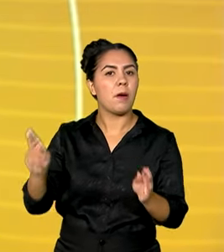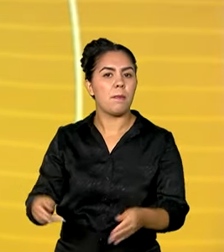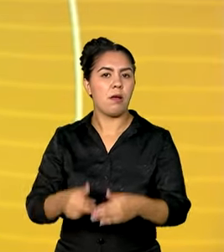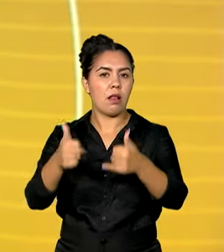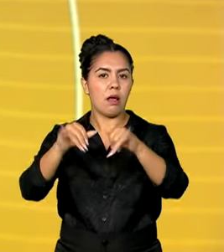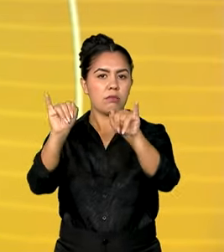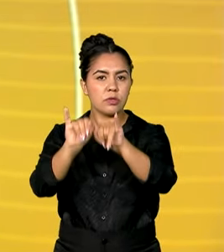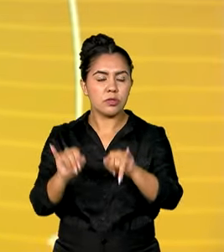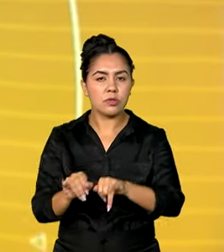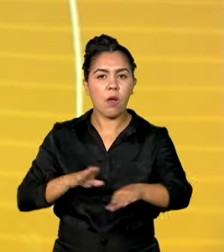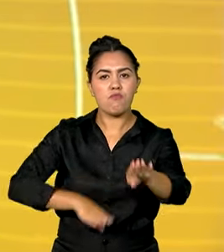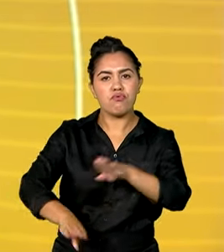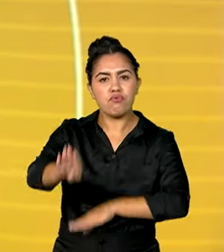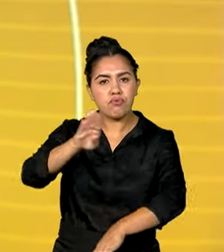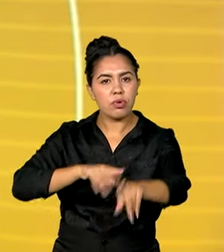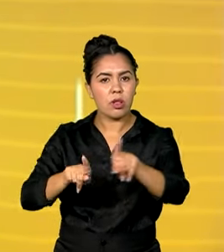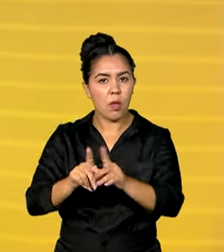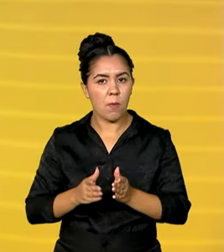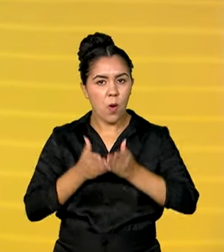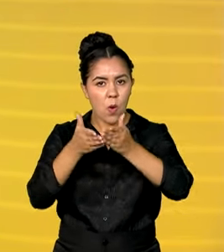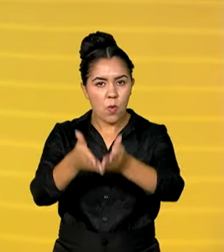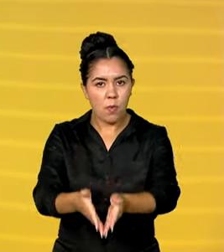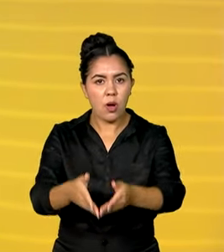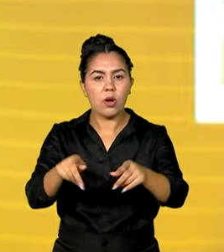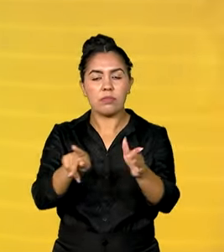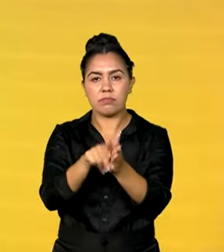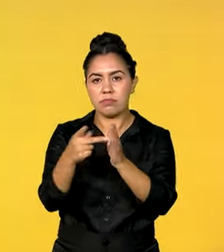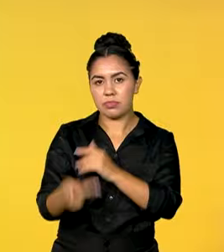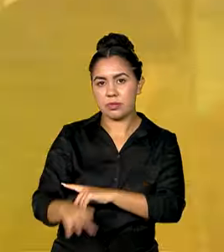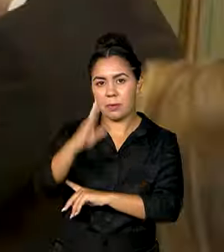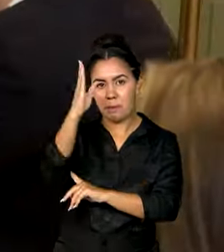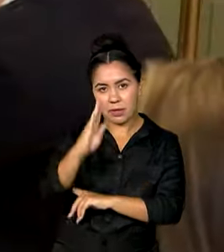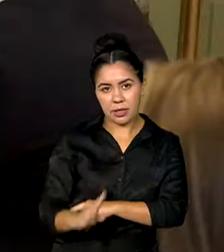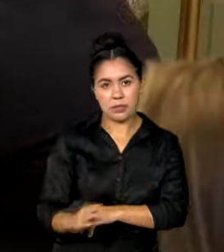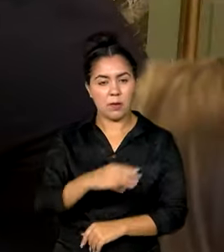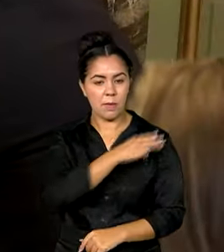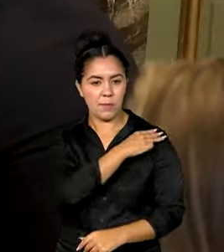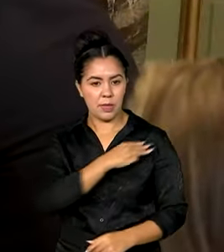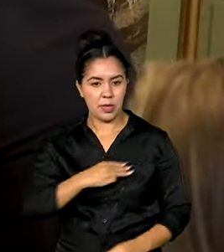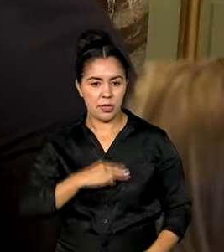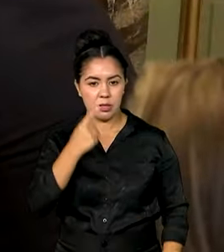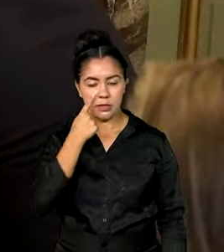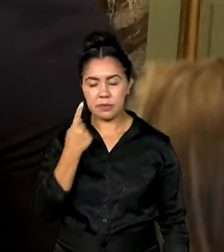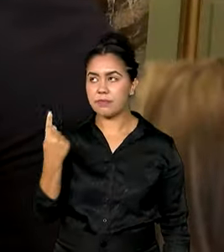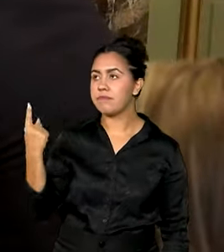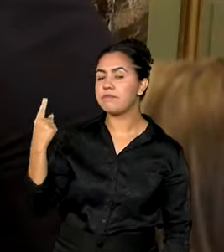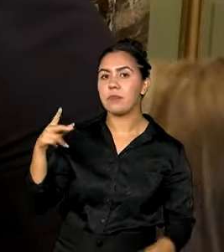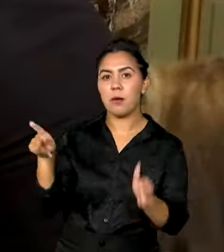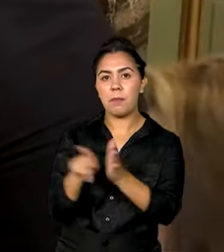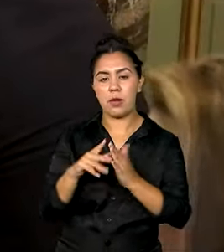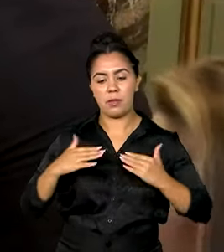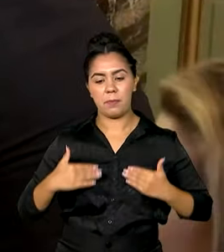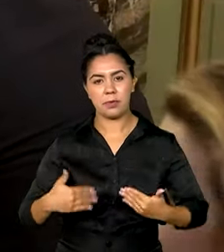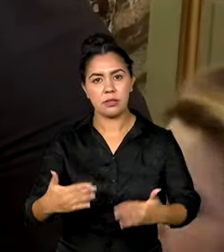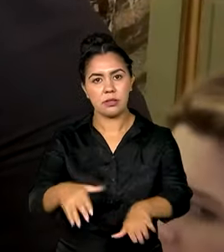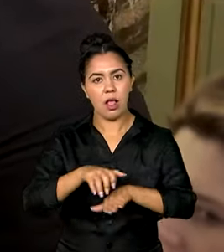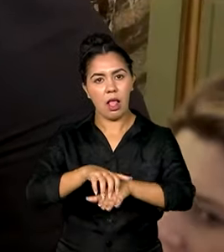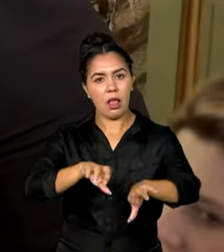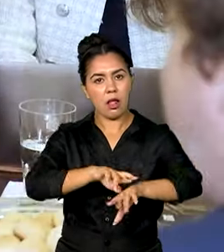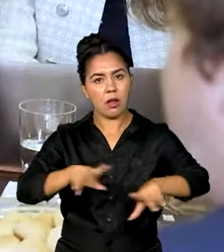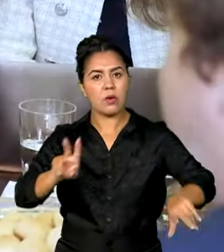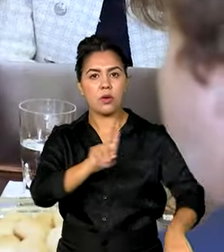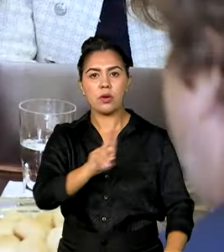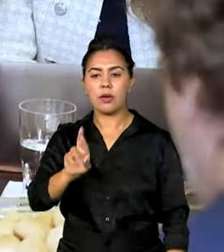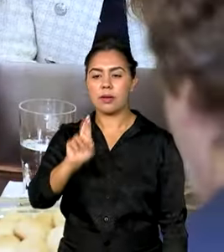infraestrutura de rodovias, portos e aeroportos do Brasil. O ministro dos Transportes, Renan Filho, participou de novas